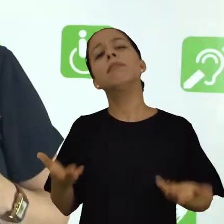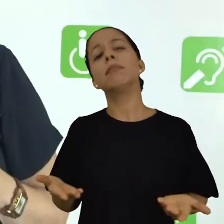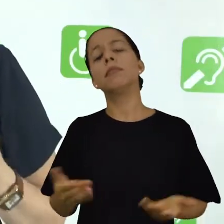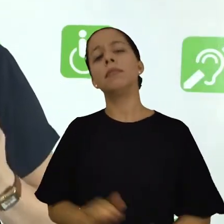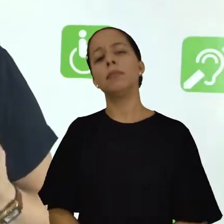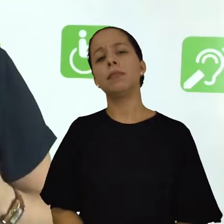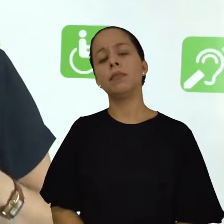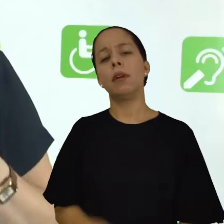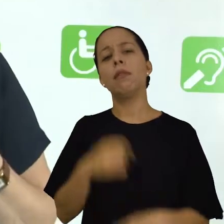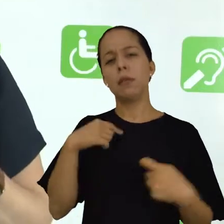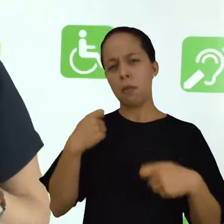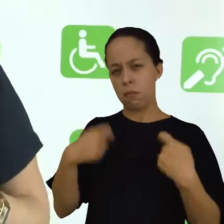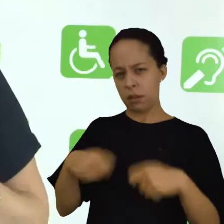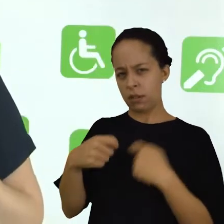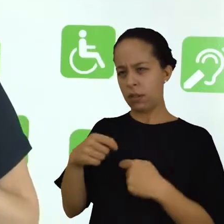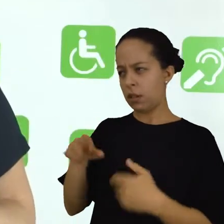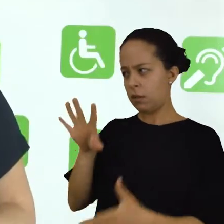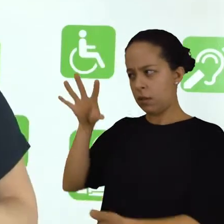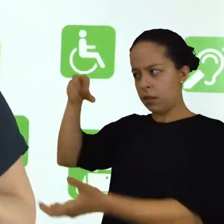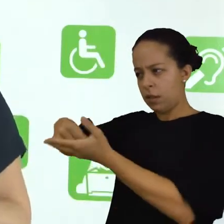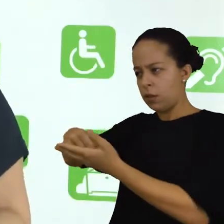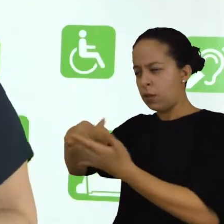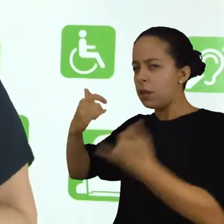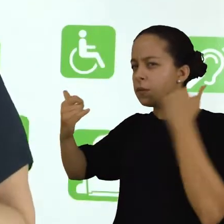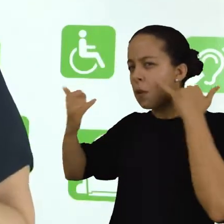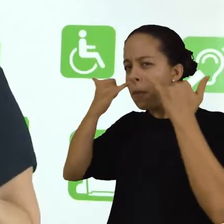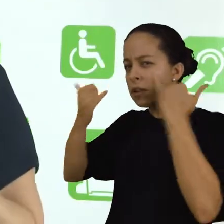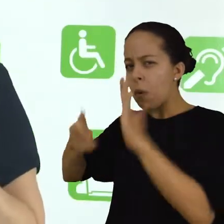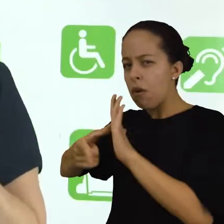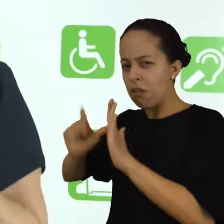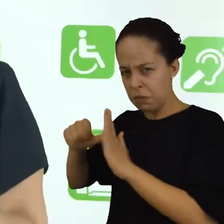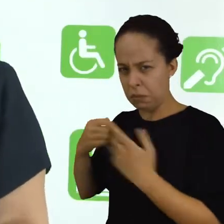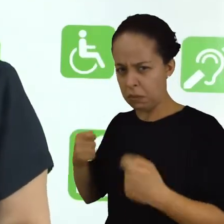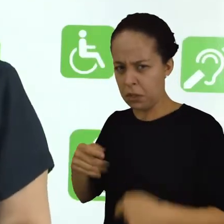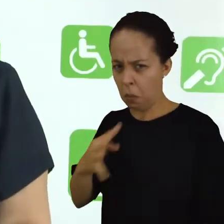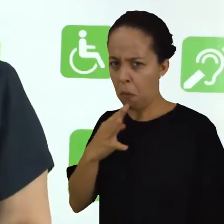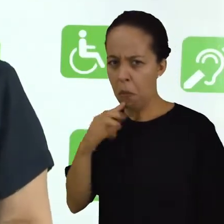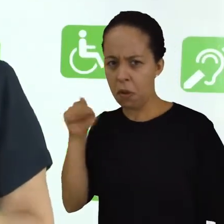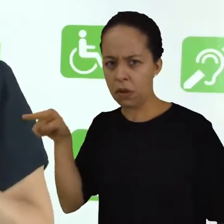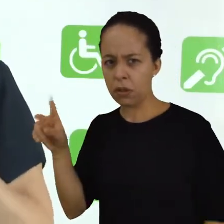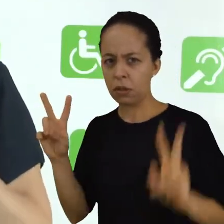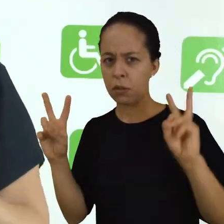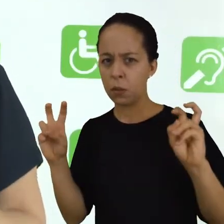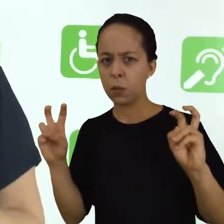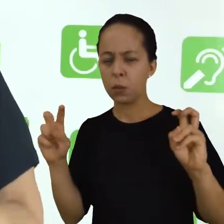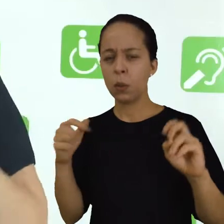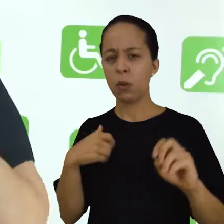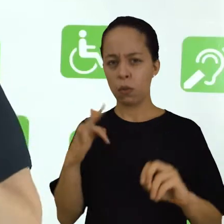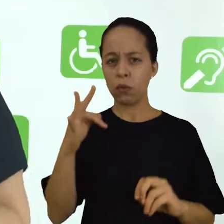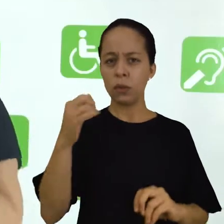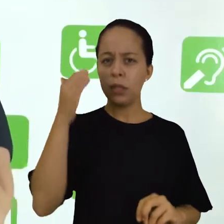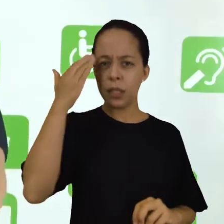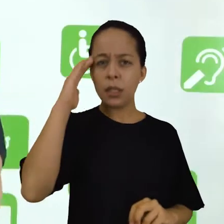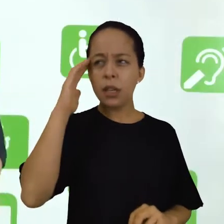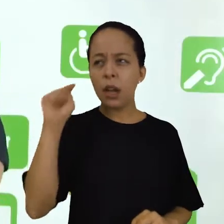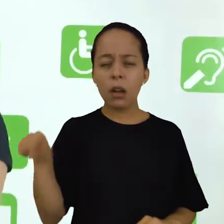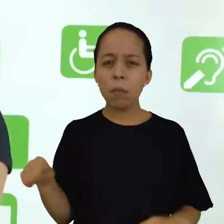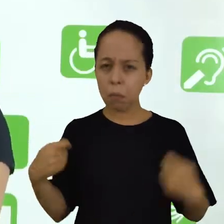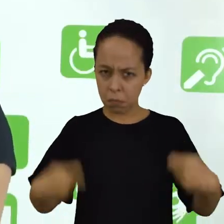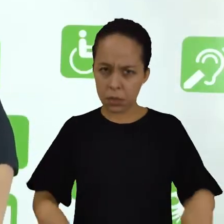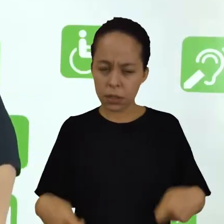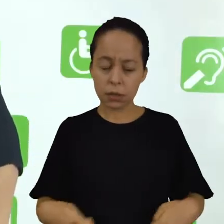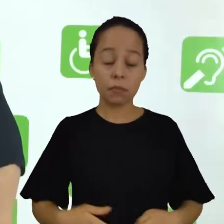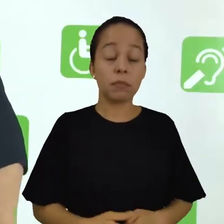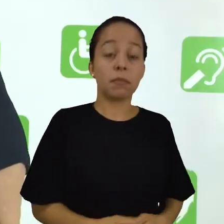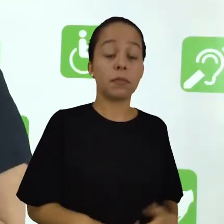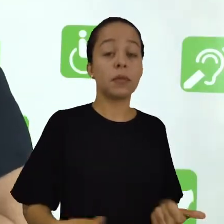Eu preciso ter conhecimento de alguma informação prévia sobre esse assunto para que eu possa entendê